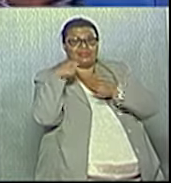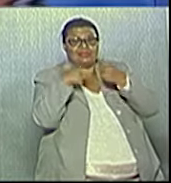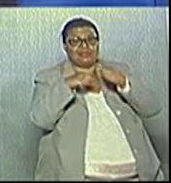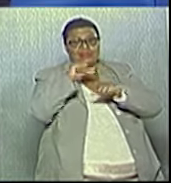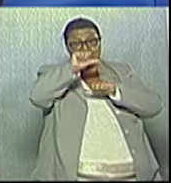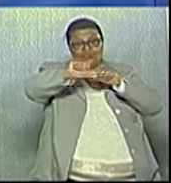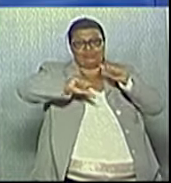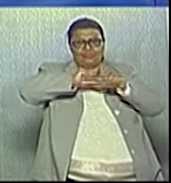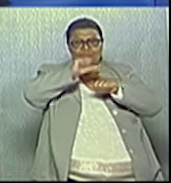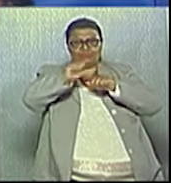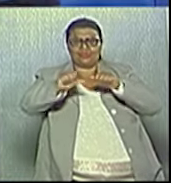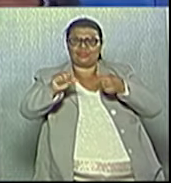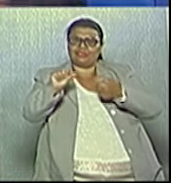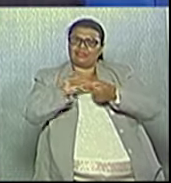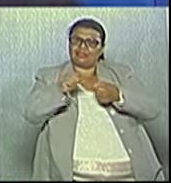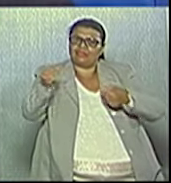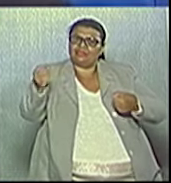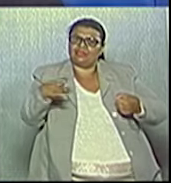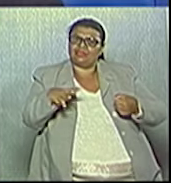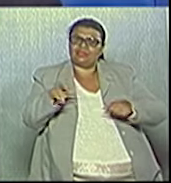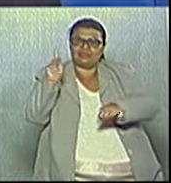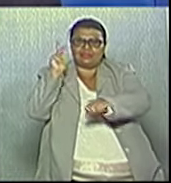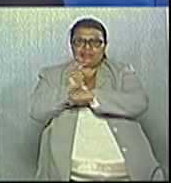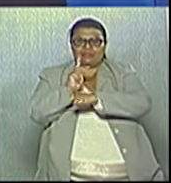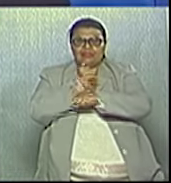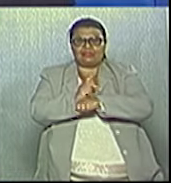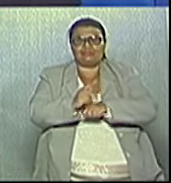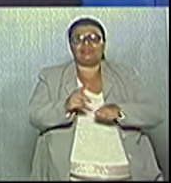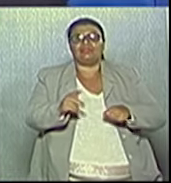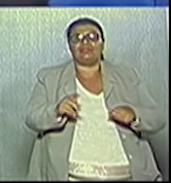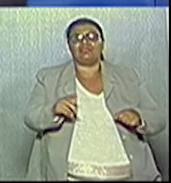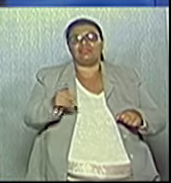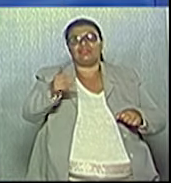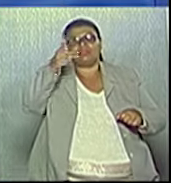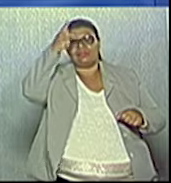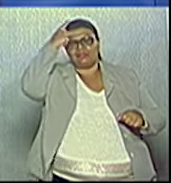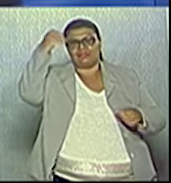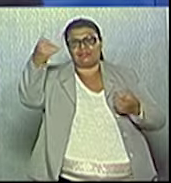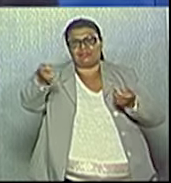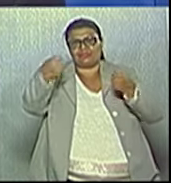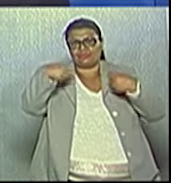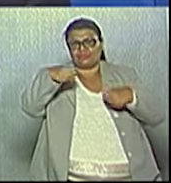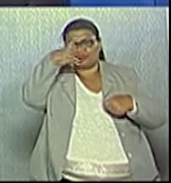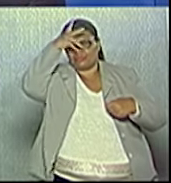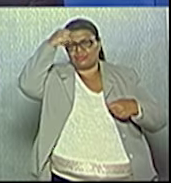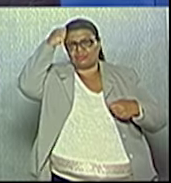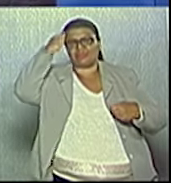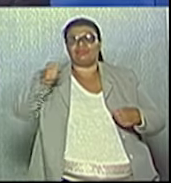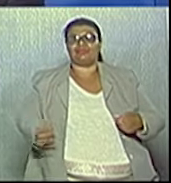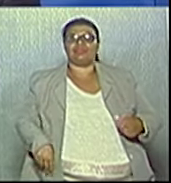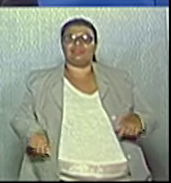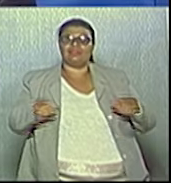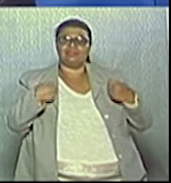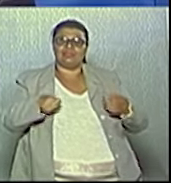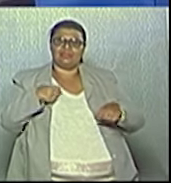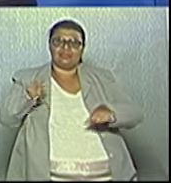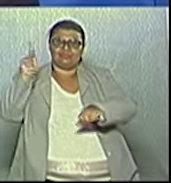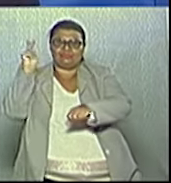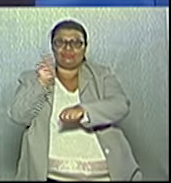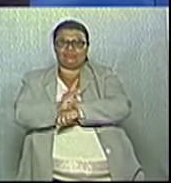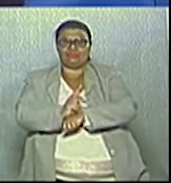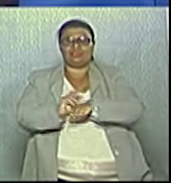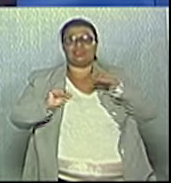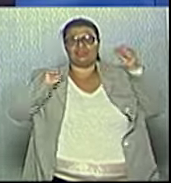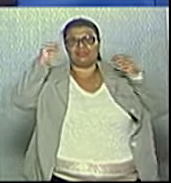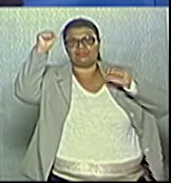aquilo que foi um presente que o Stavos Papadapolos nos forneceu. Nós precisamos avançar pela Secretaria de Esporte,